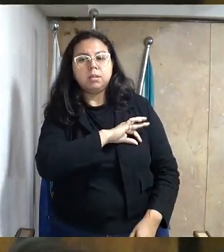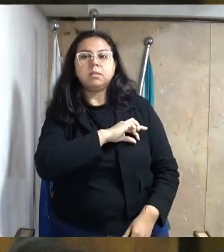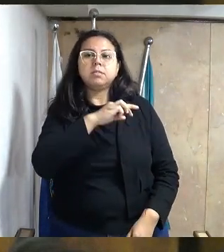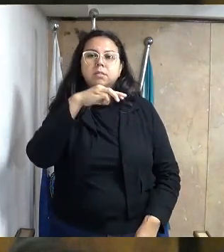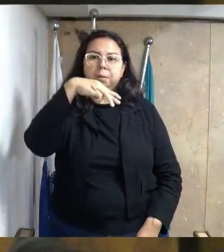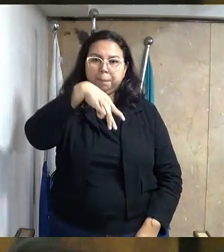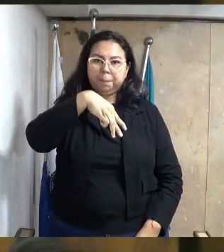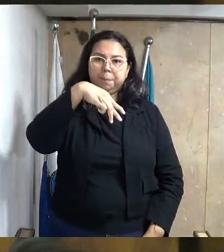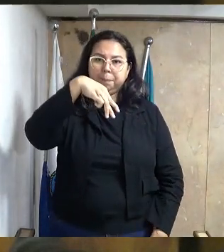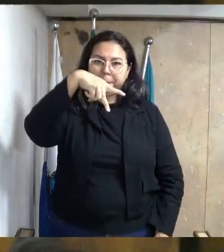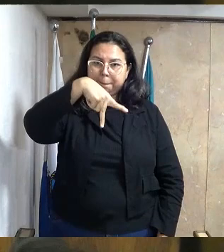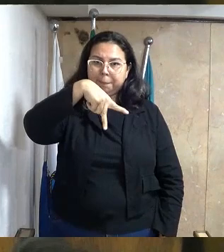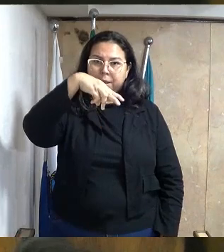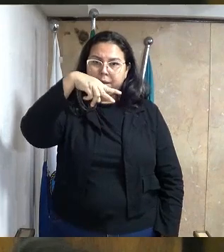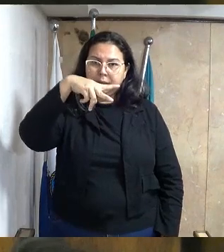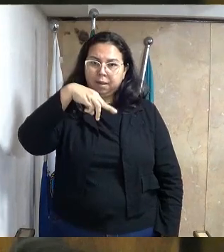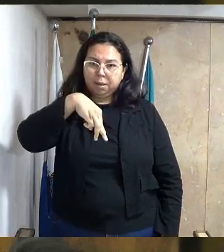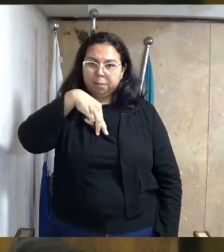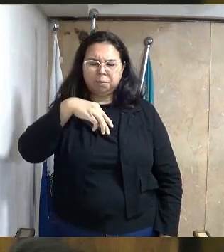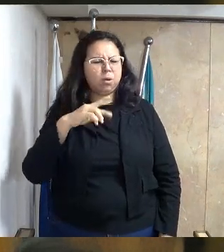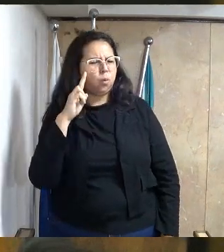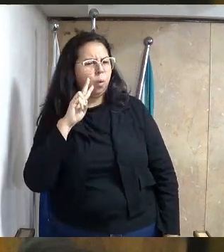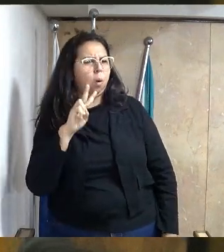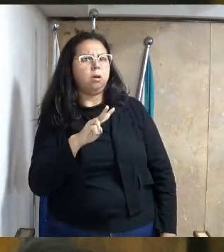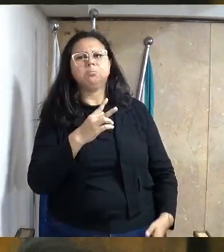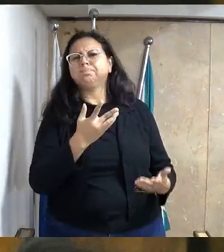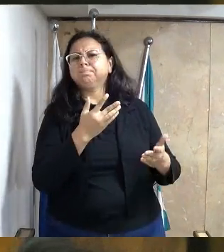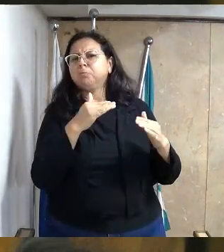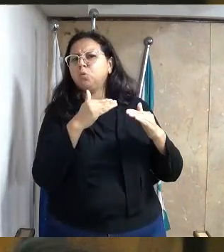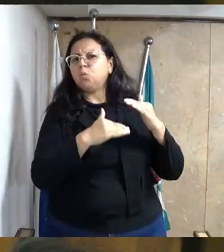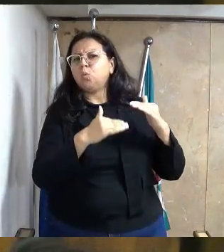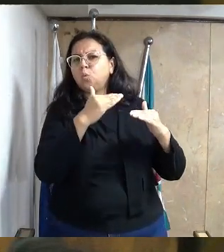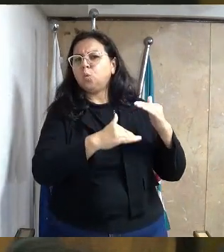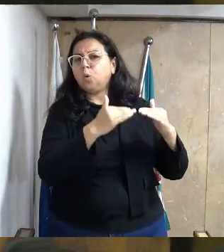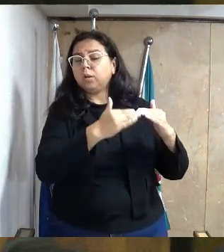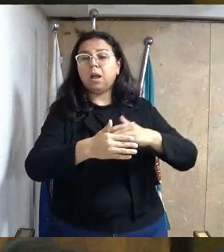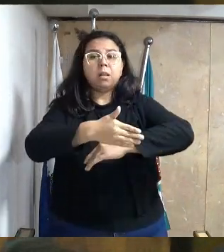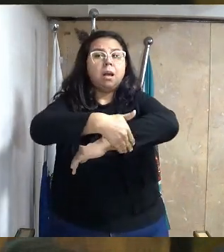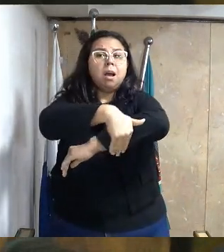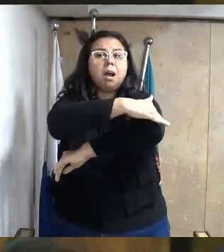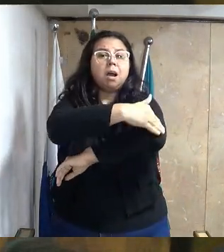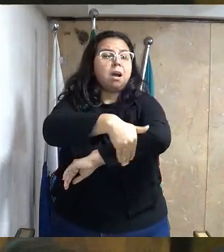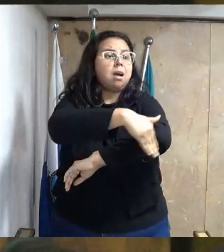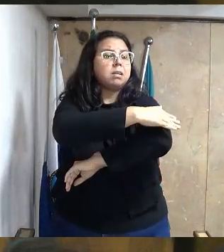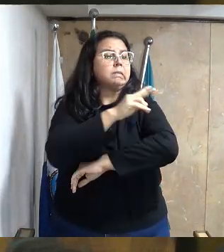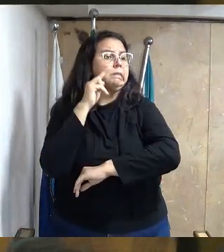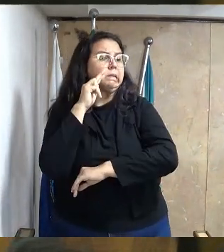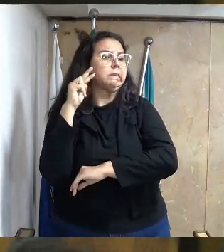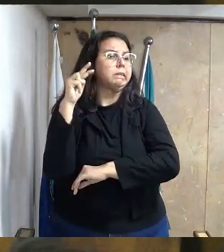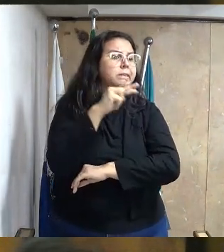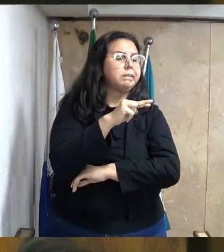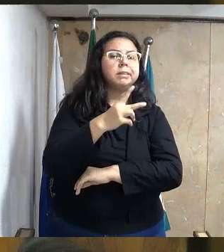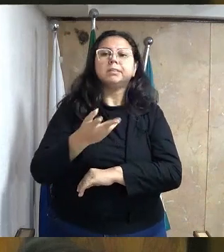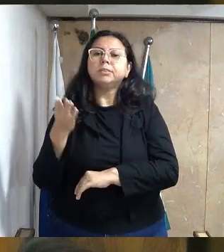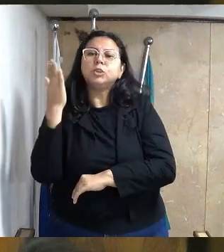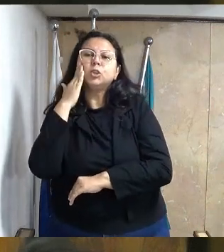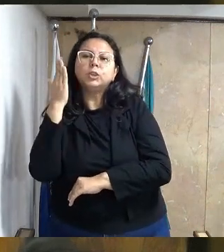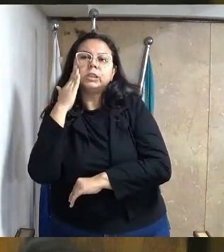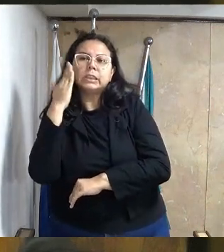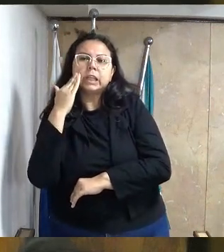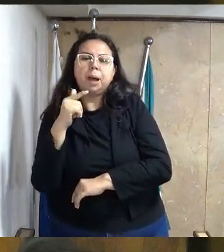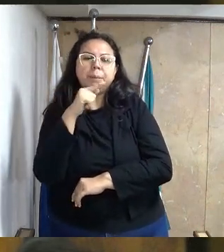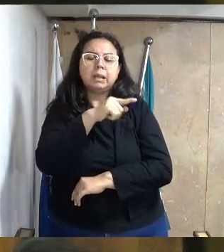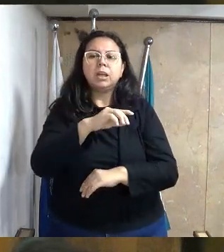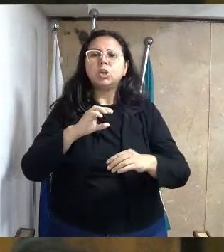a gente fica incomodado. Porque em cada esquina, vereadora Delsa, você ouve aquele